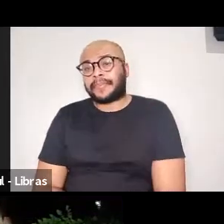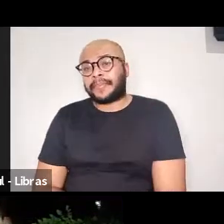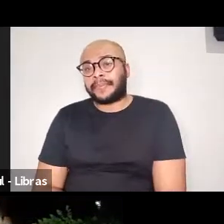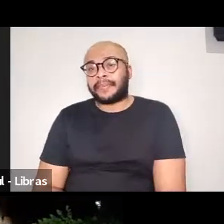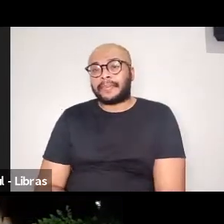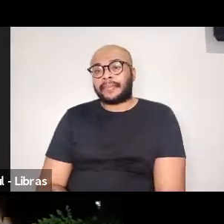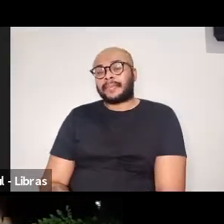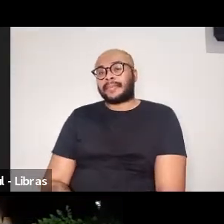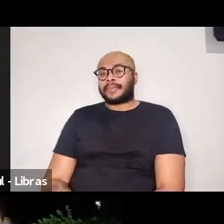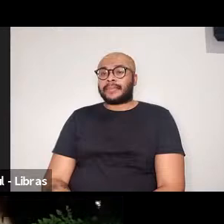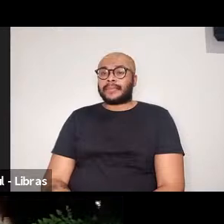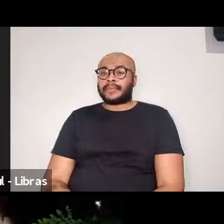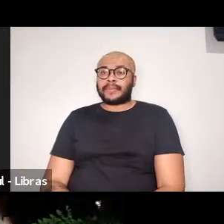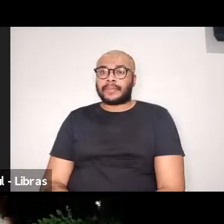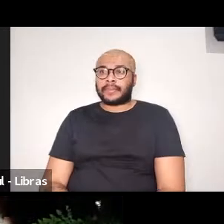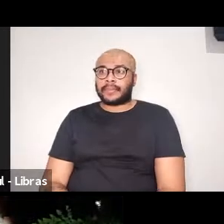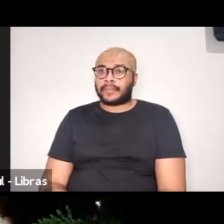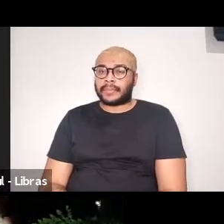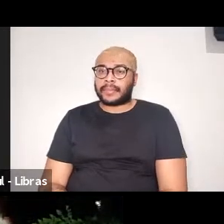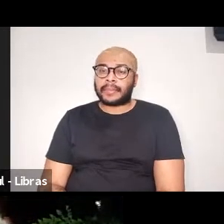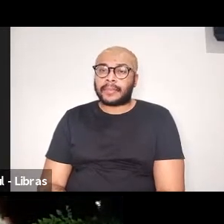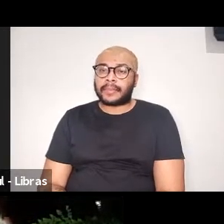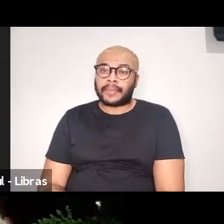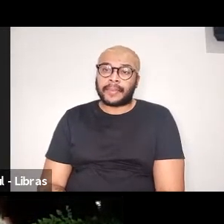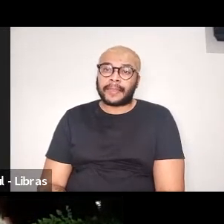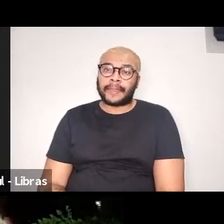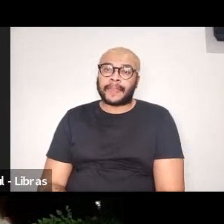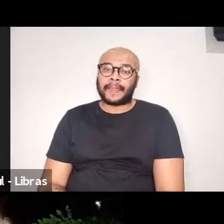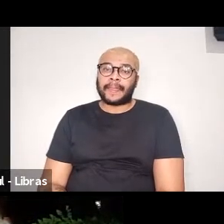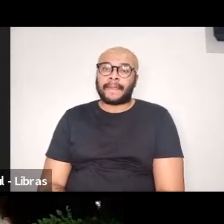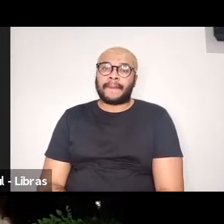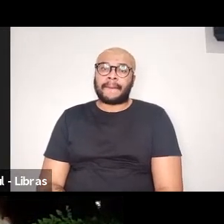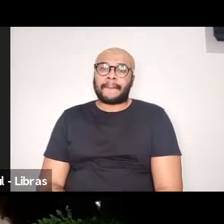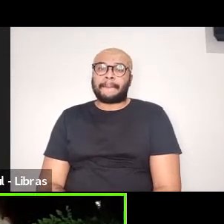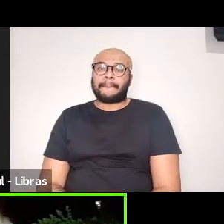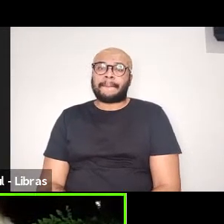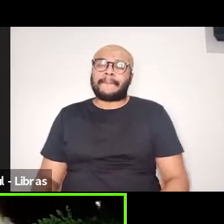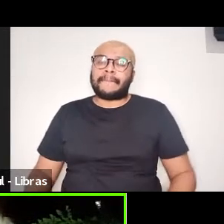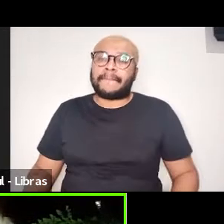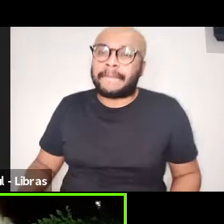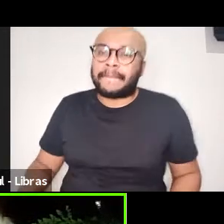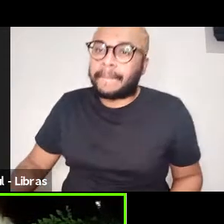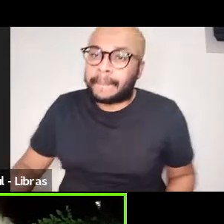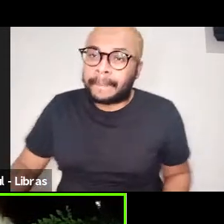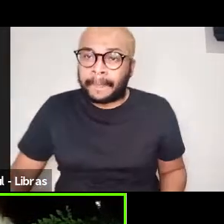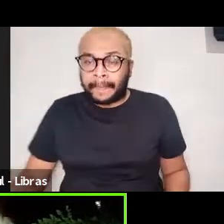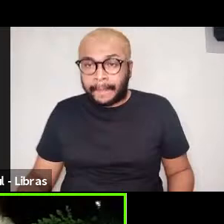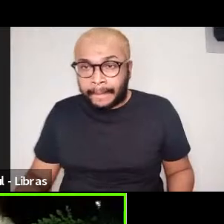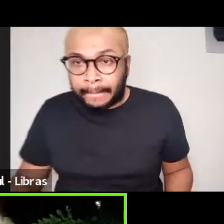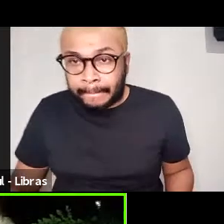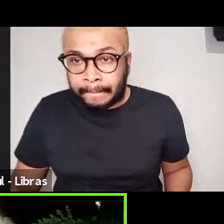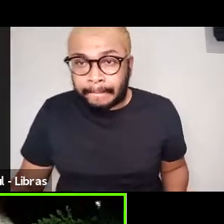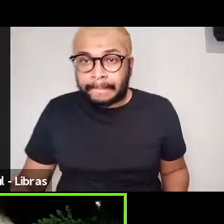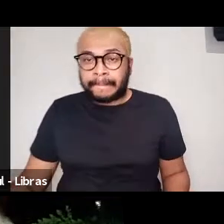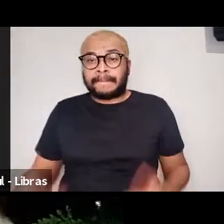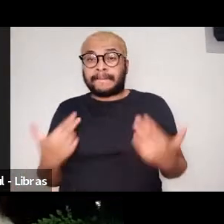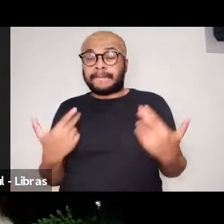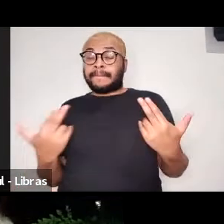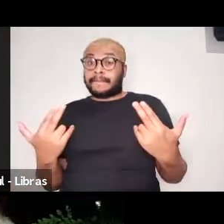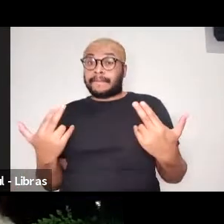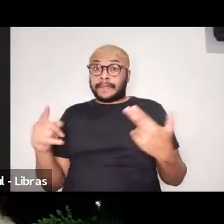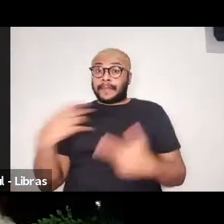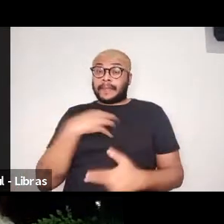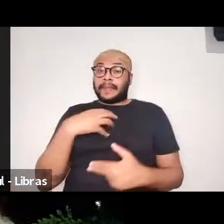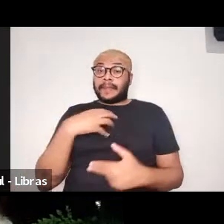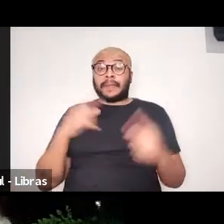Beatriz, eu fiquei mobilizado a falar também dessa provocação de